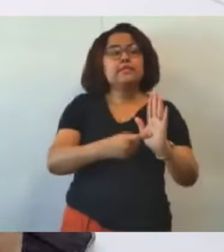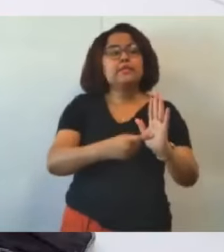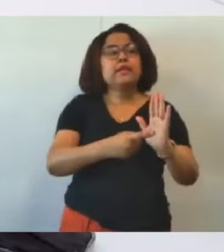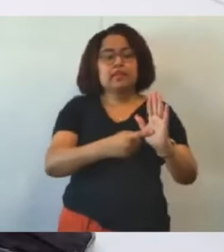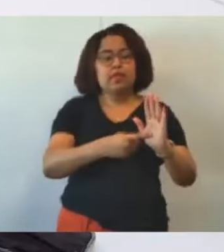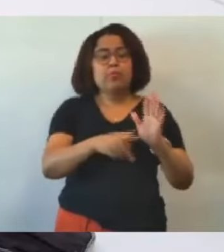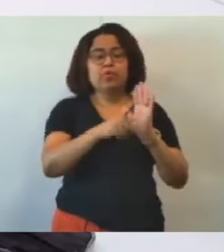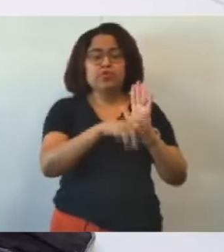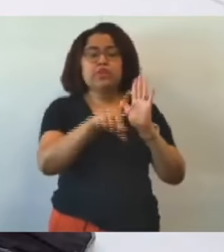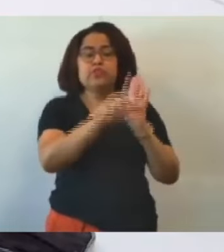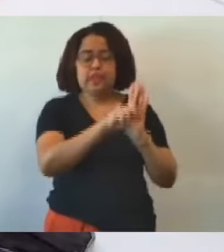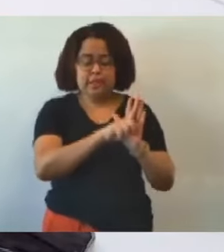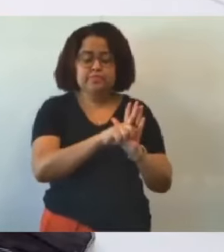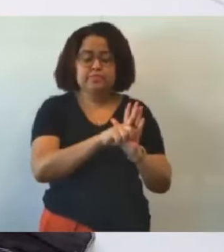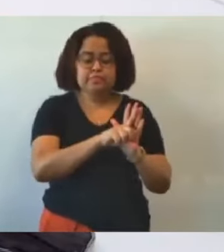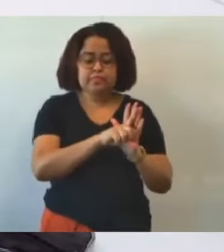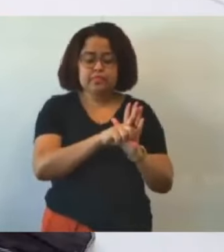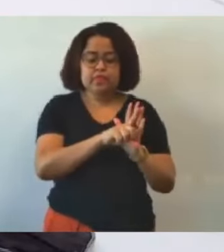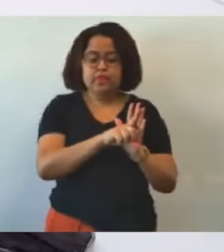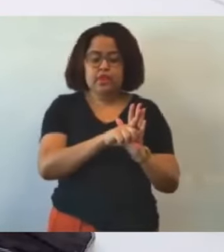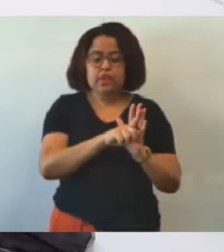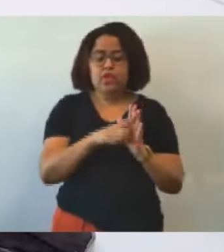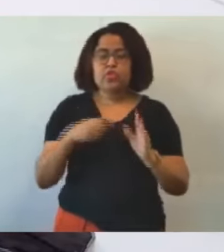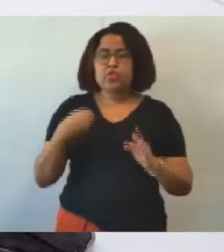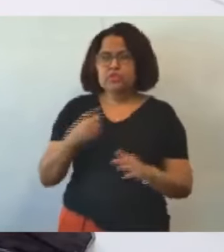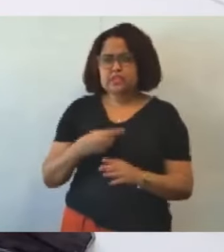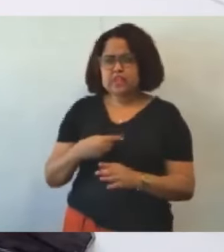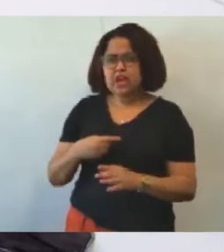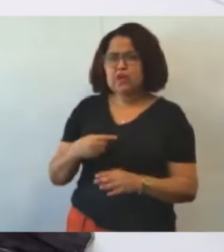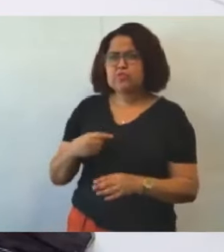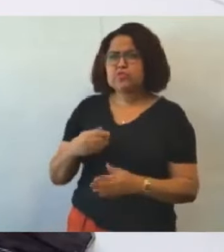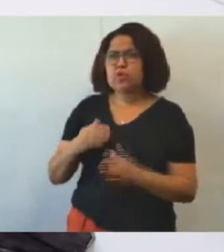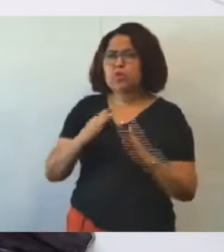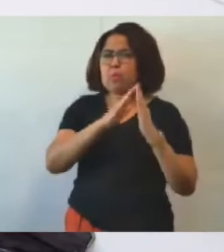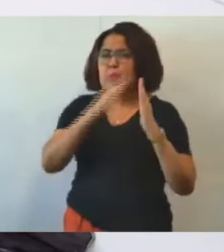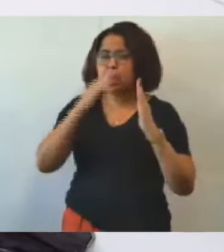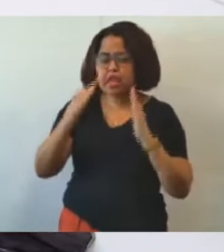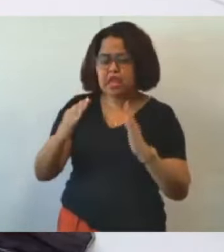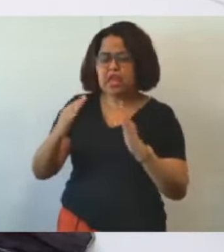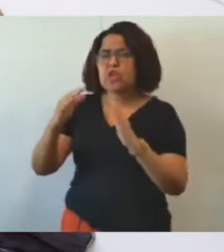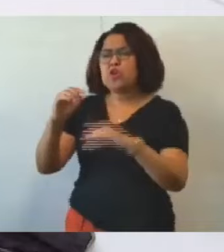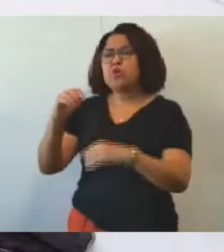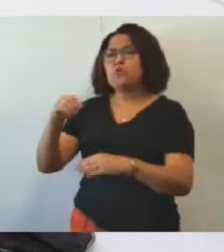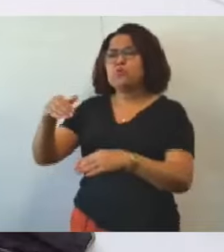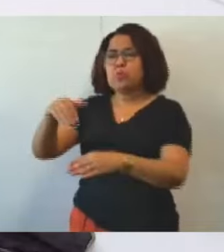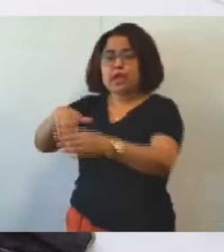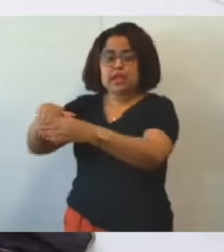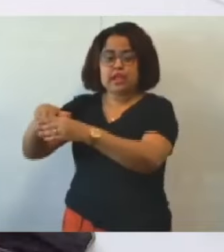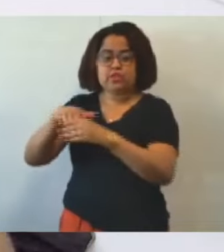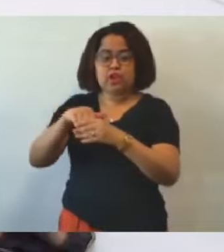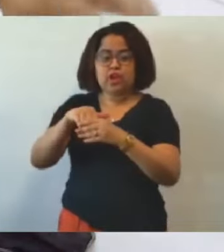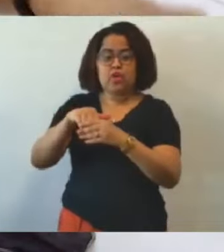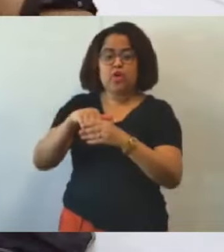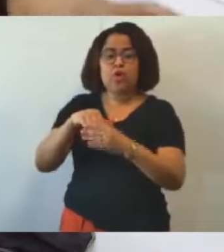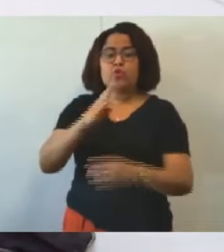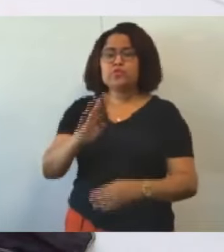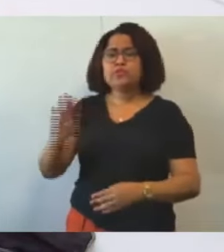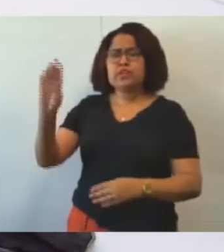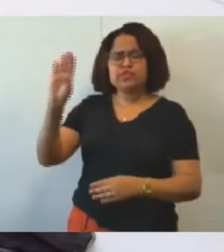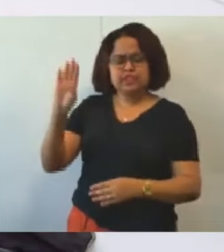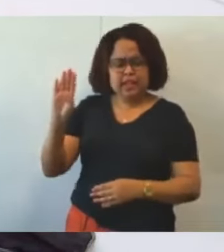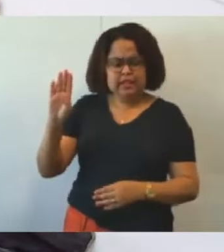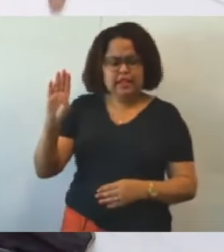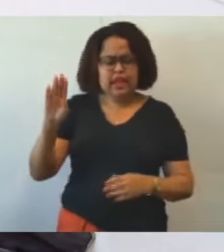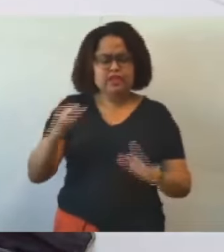quero dizer que nós estamos numa época eleitoral os pretensos candidatos a prefeito de Belo Horizonte peguem o seu